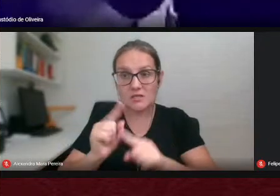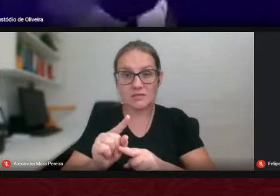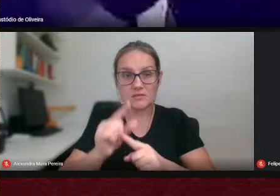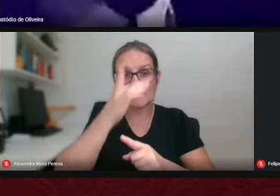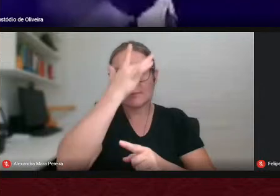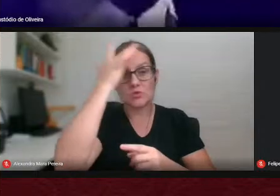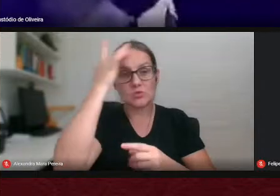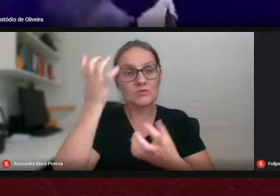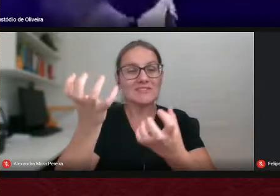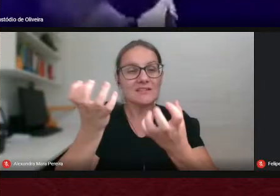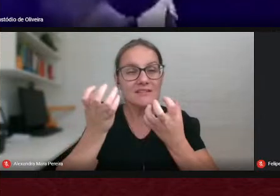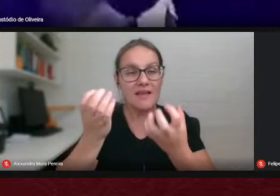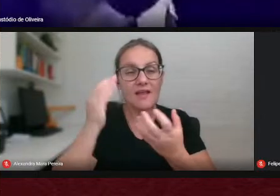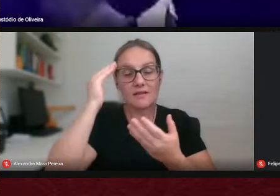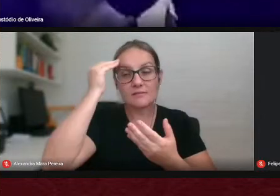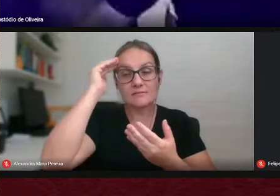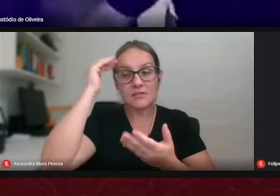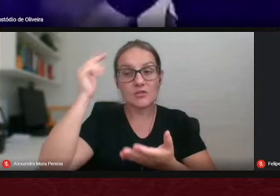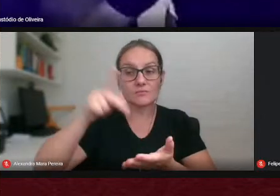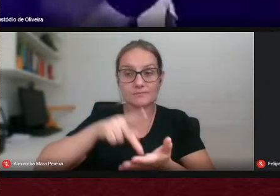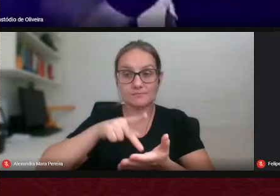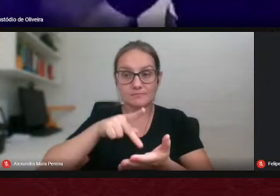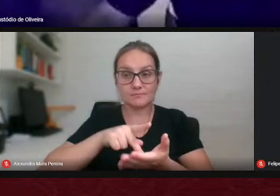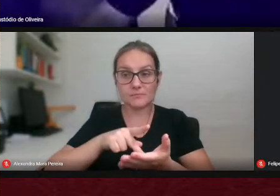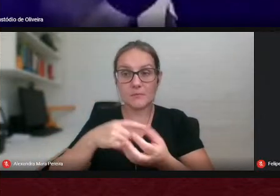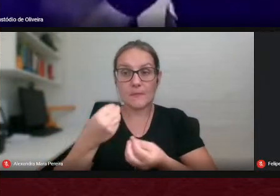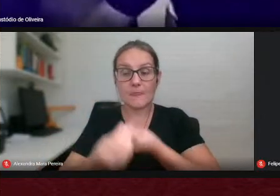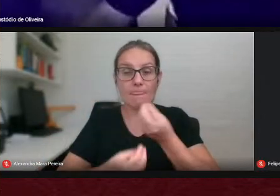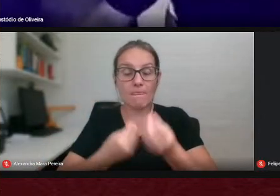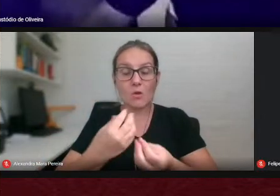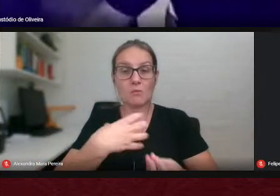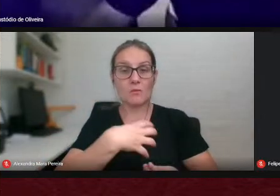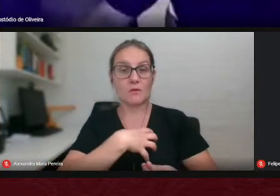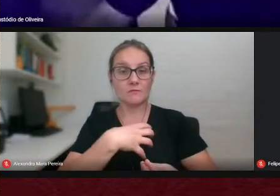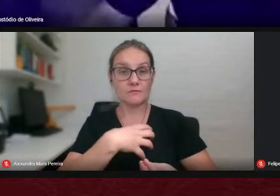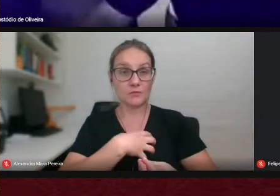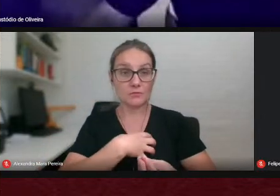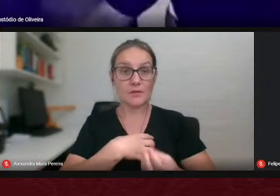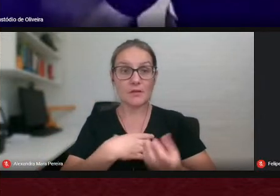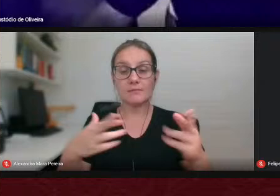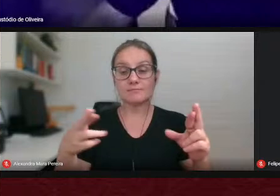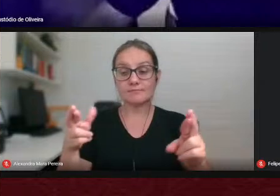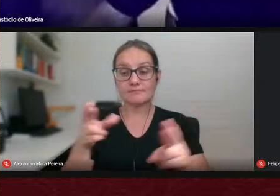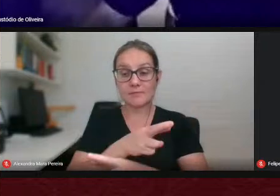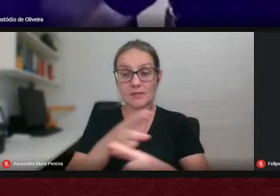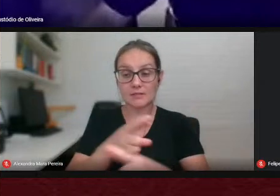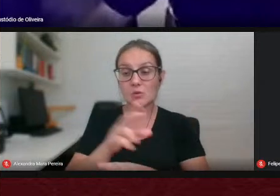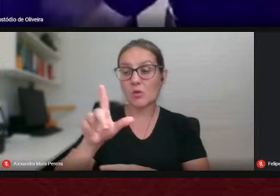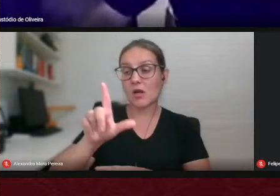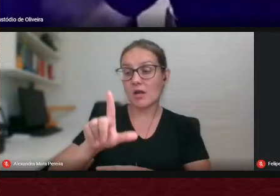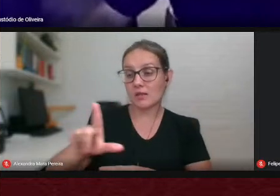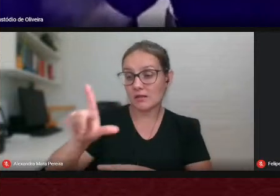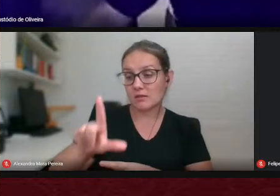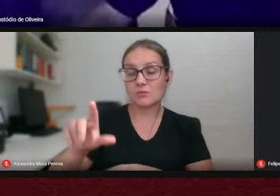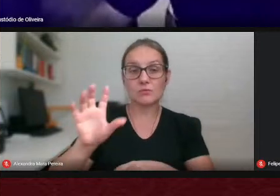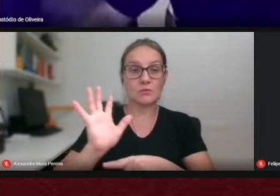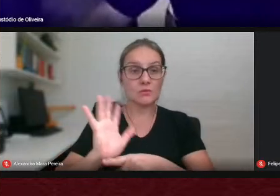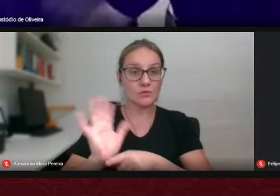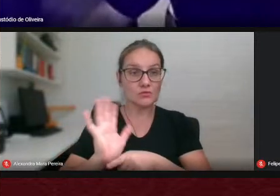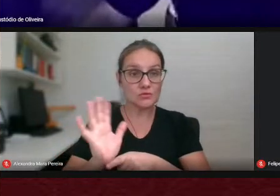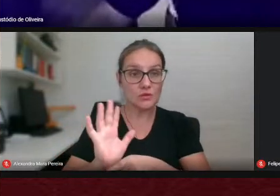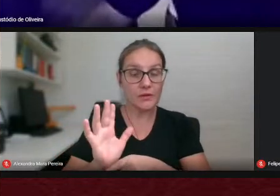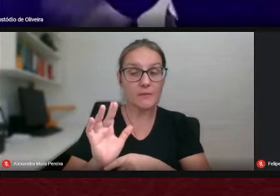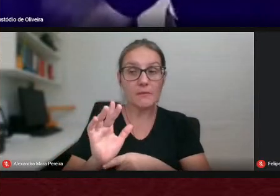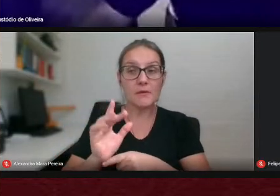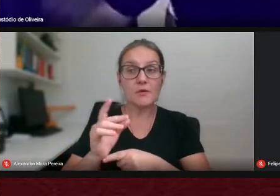compreender o modo como está se dando a relação entre a literatura e o cinema de uma forma